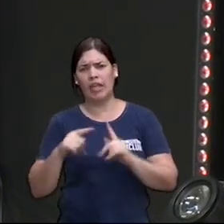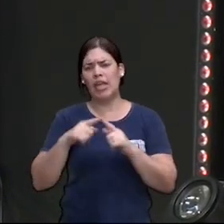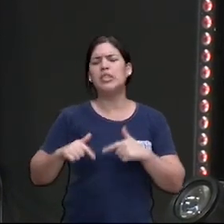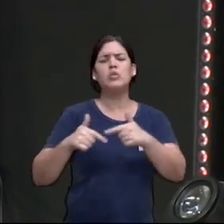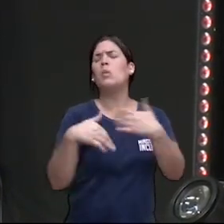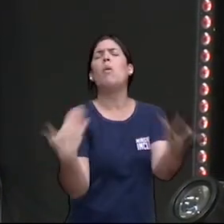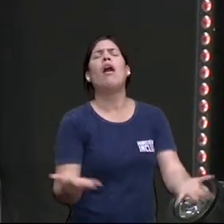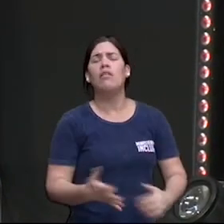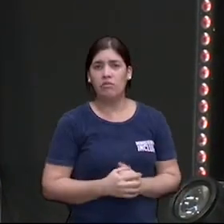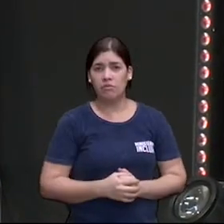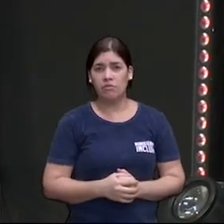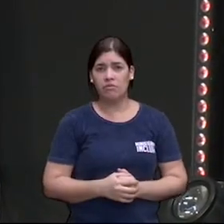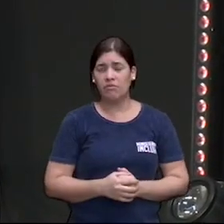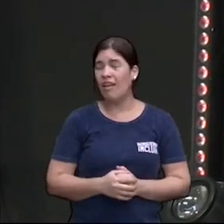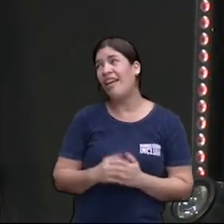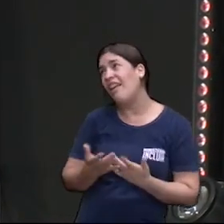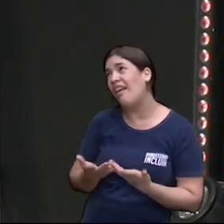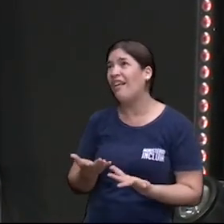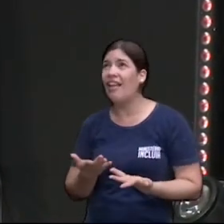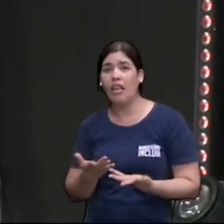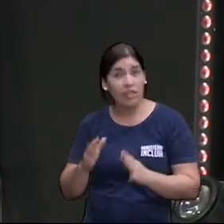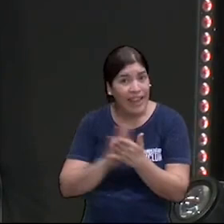Ah, não faz nada, só critica.